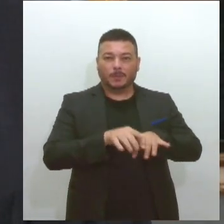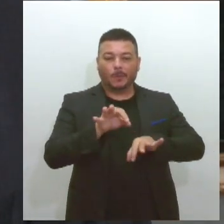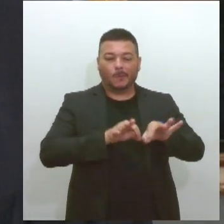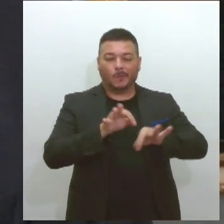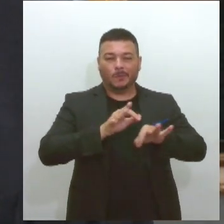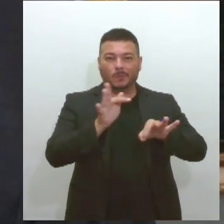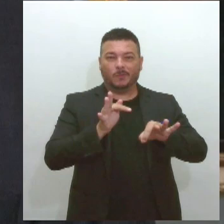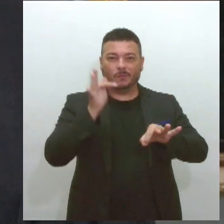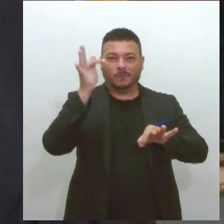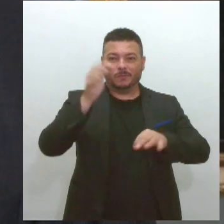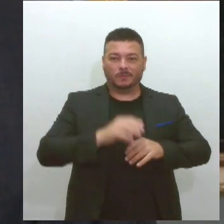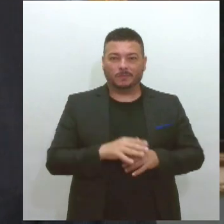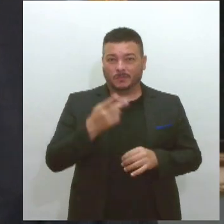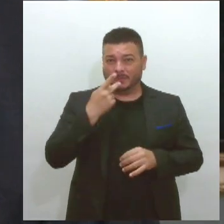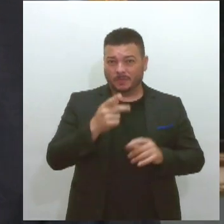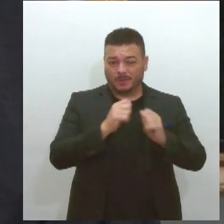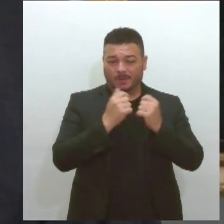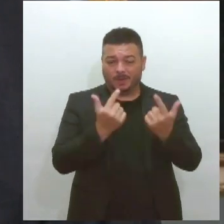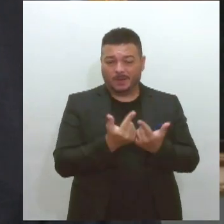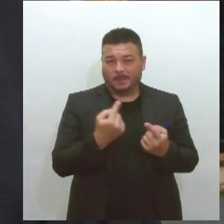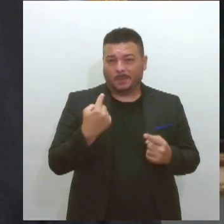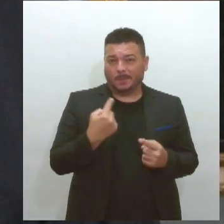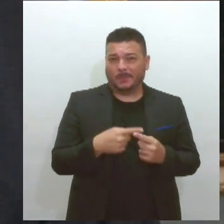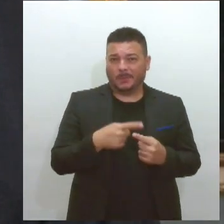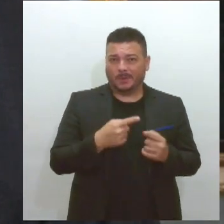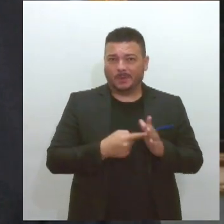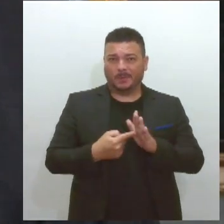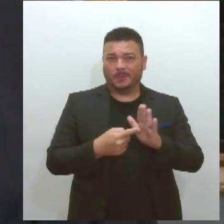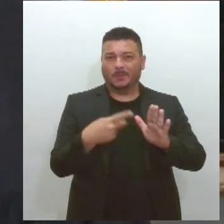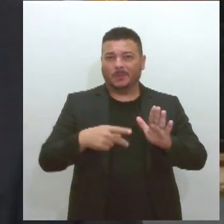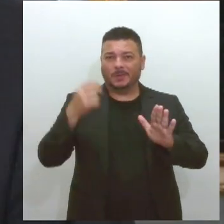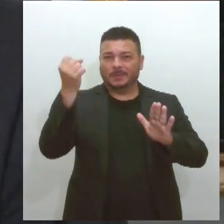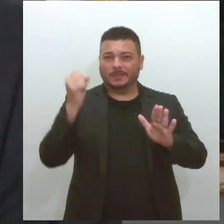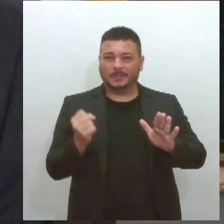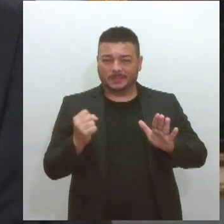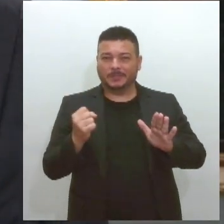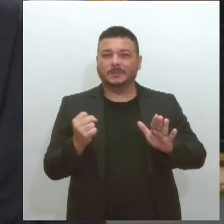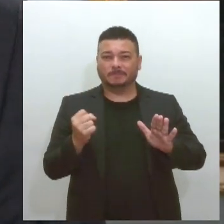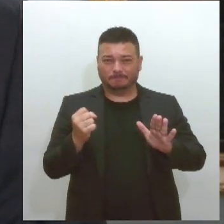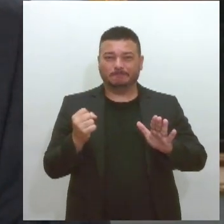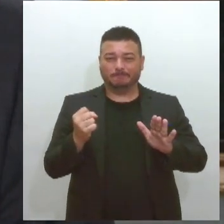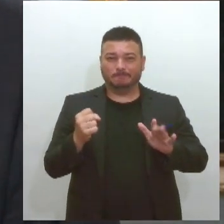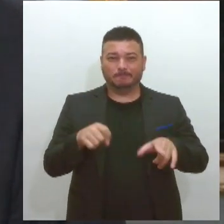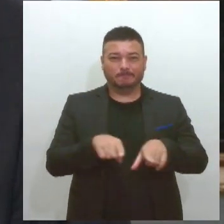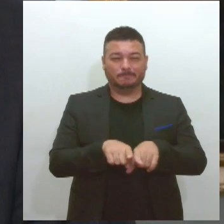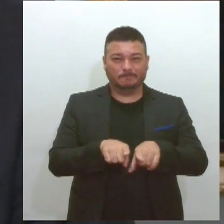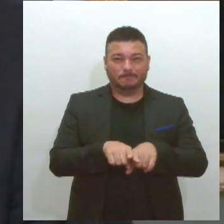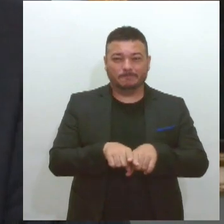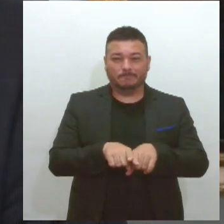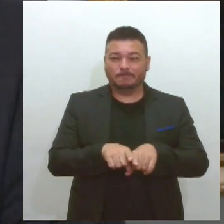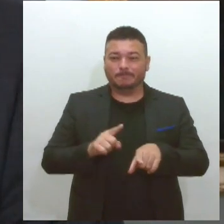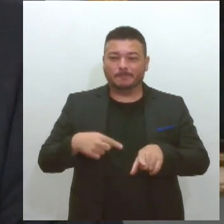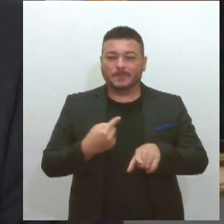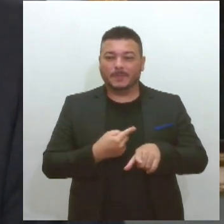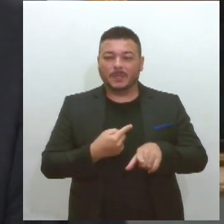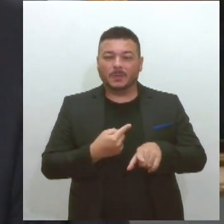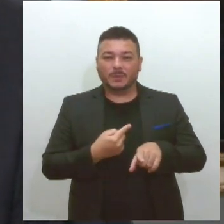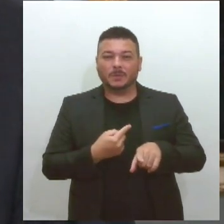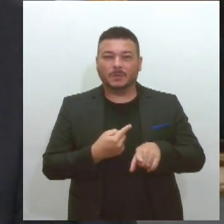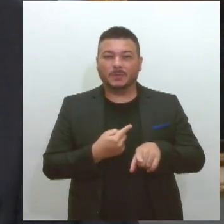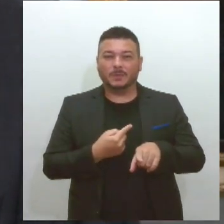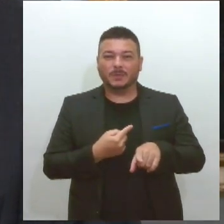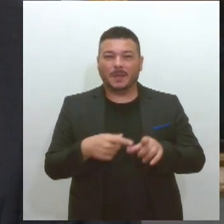digo a Lese porque a Lese trouxe para Sergipe, e ainda bem, a nossa terra, tenho o DNA sergipano,